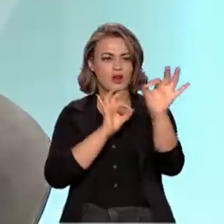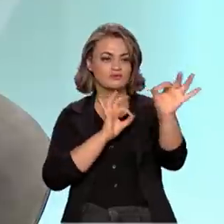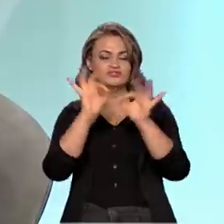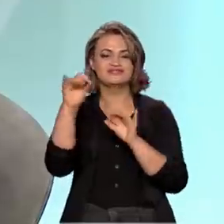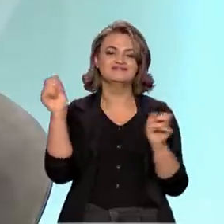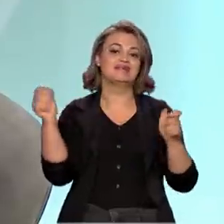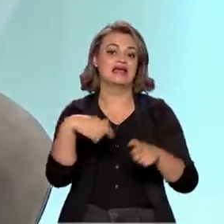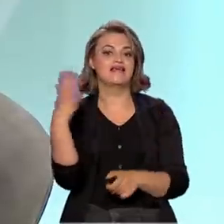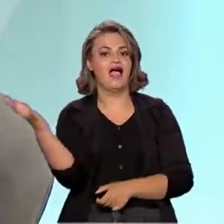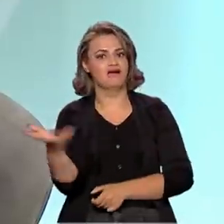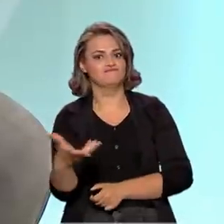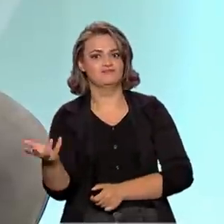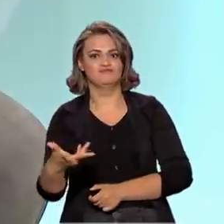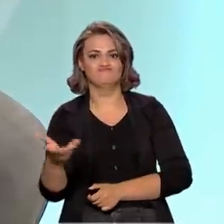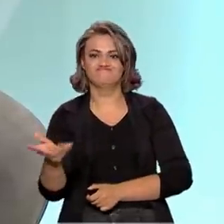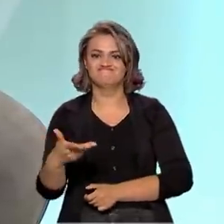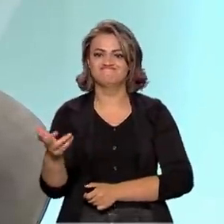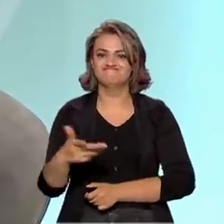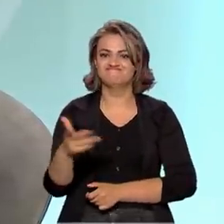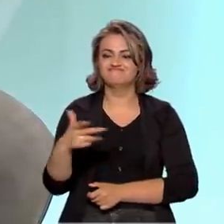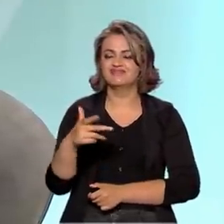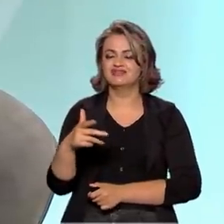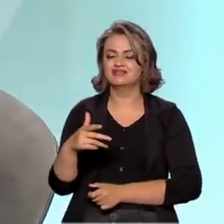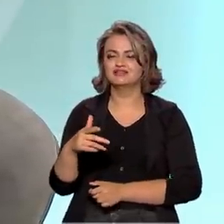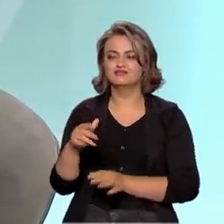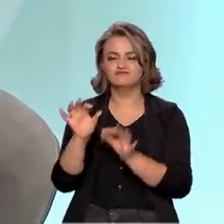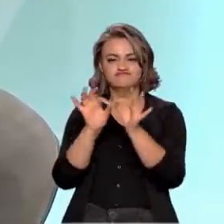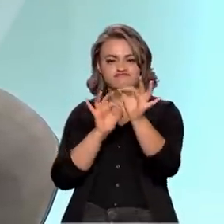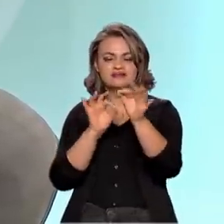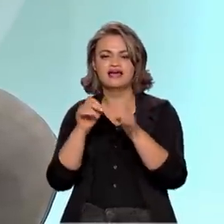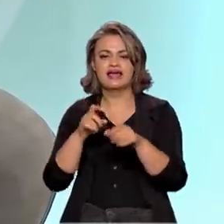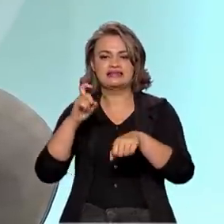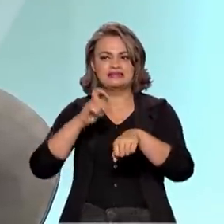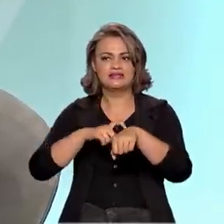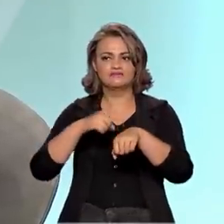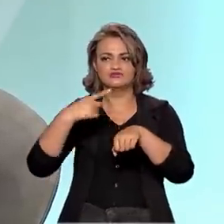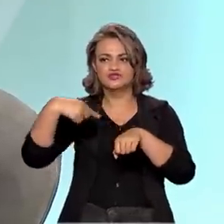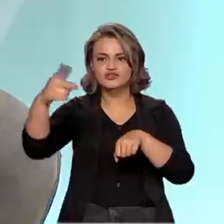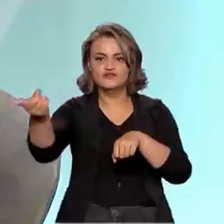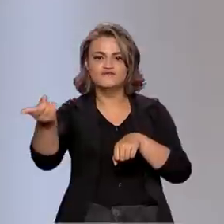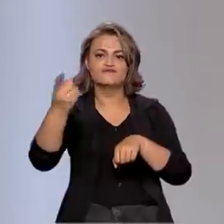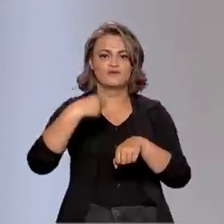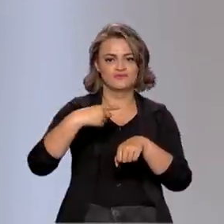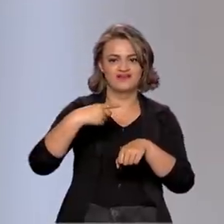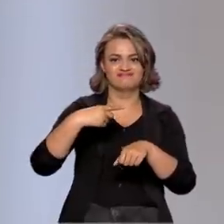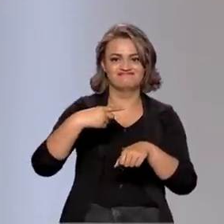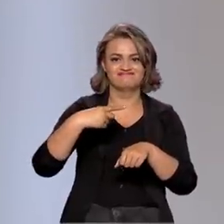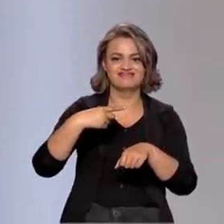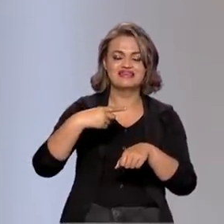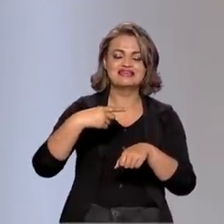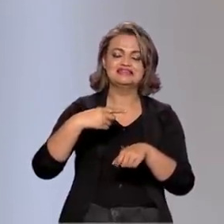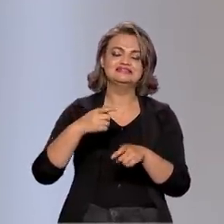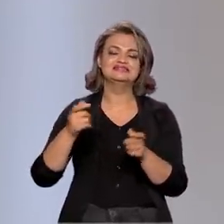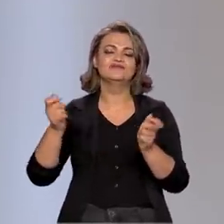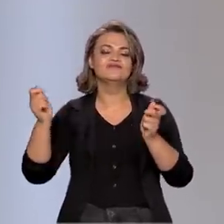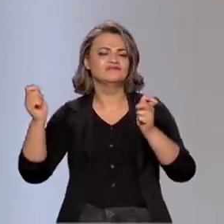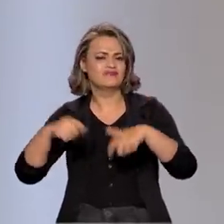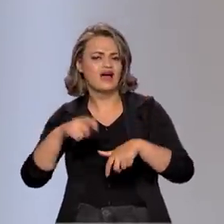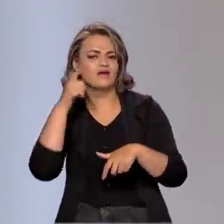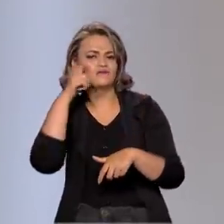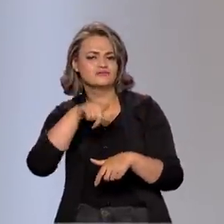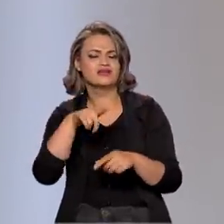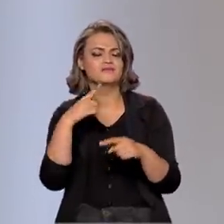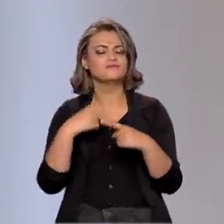mais rápido em termos de comando e telemetria, a gente chama de tempo de latência. Mas para que isso tudo seja possível, nas